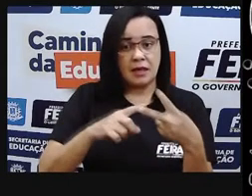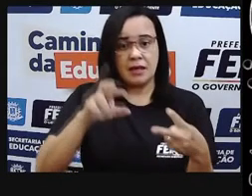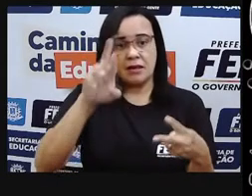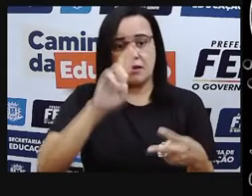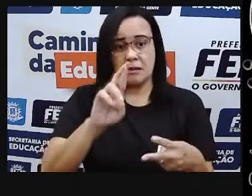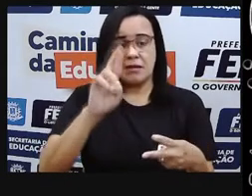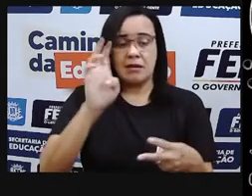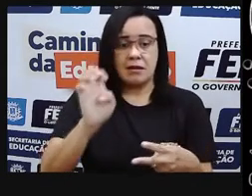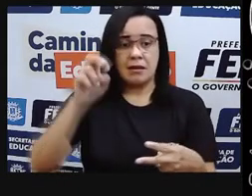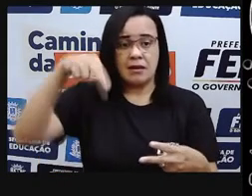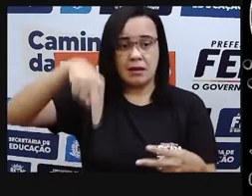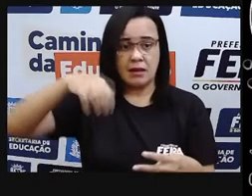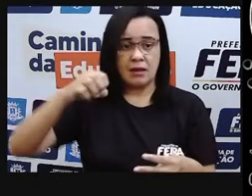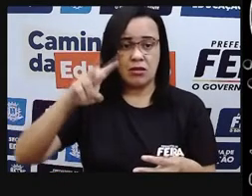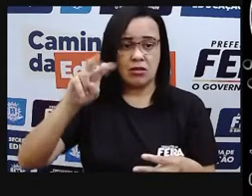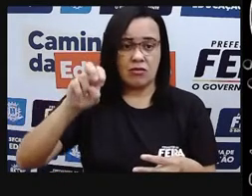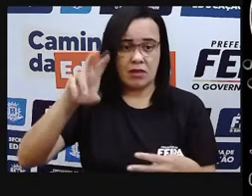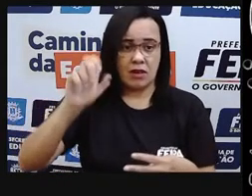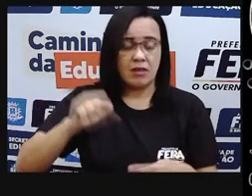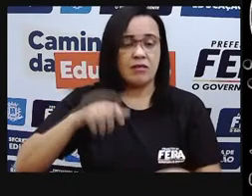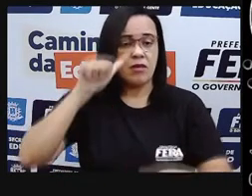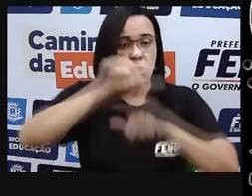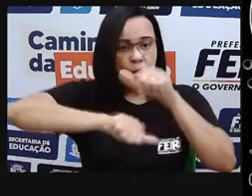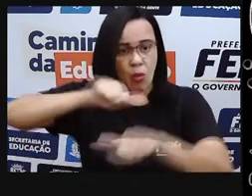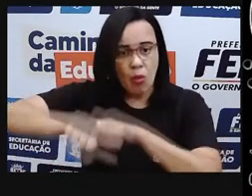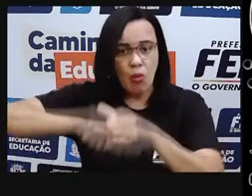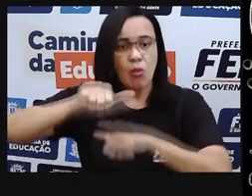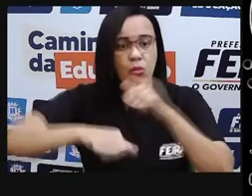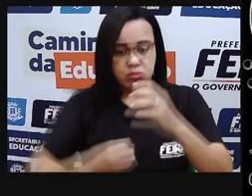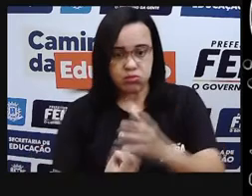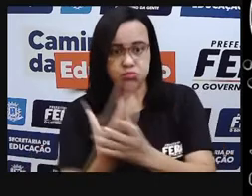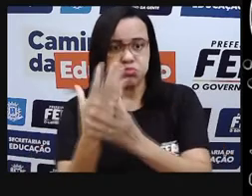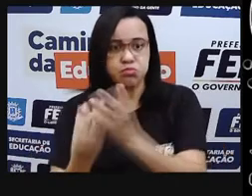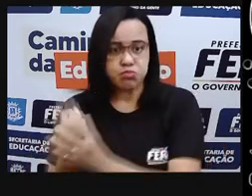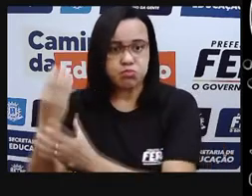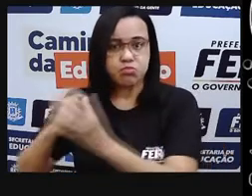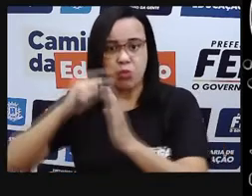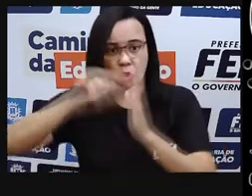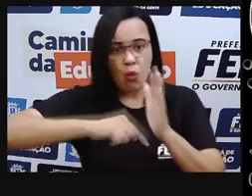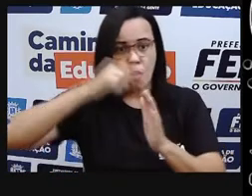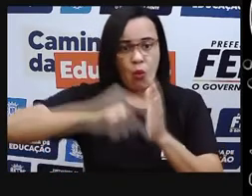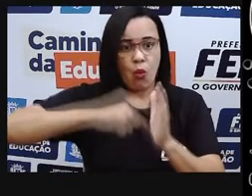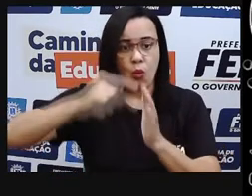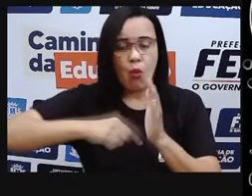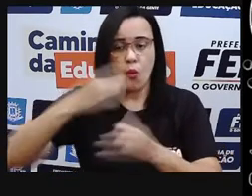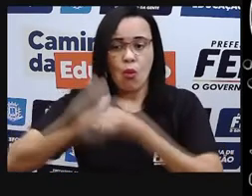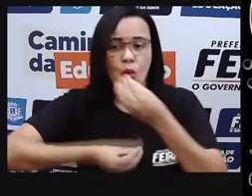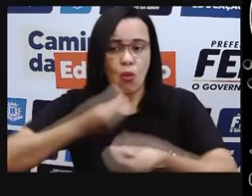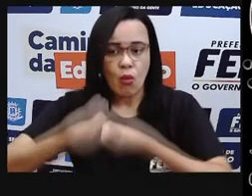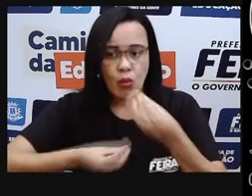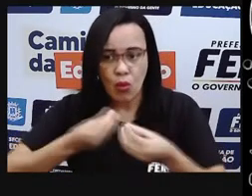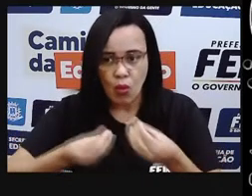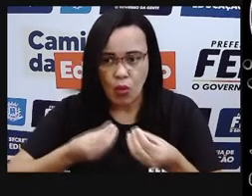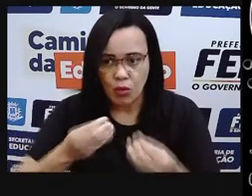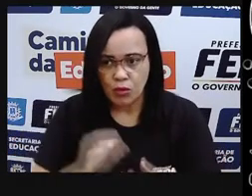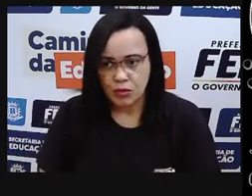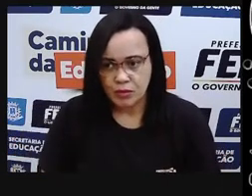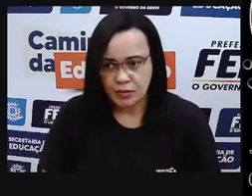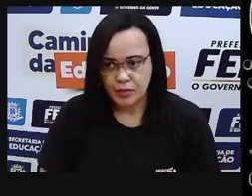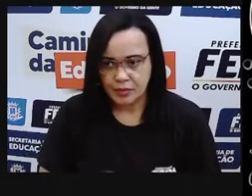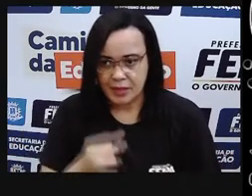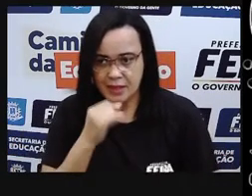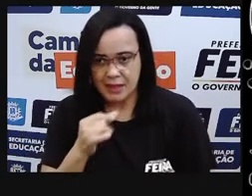gerada a partir de fontes que possuem capacidade de reposição natural. Por exemplo, a energia dos ventos. Por